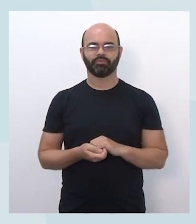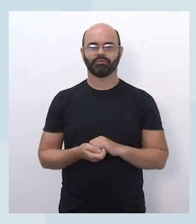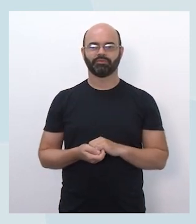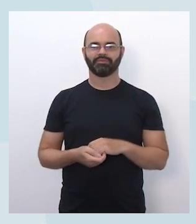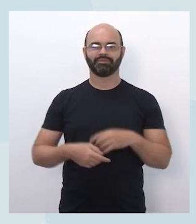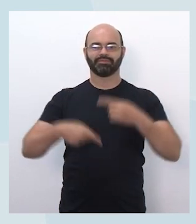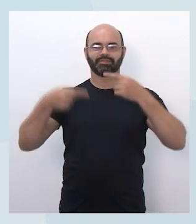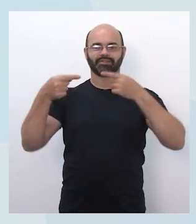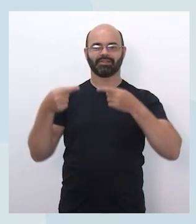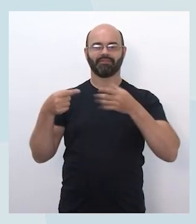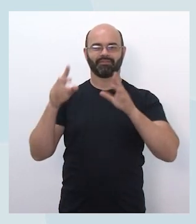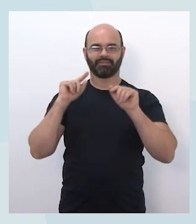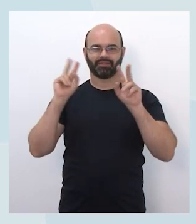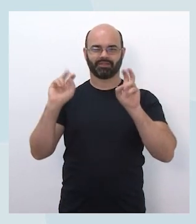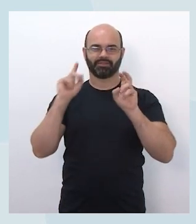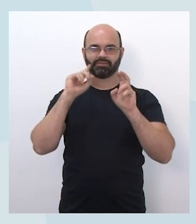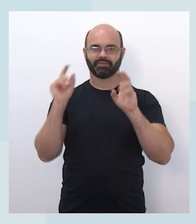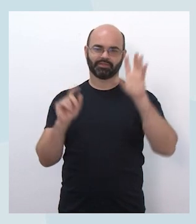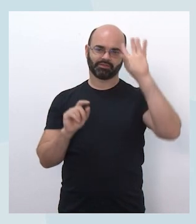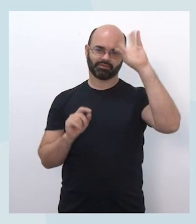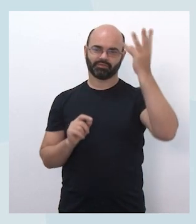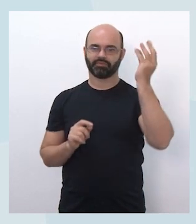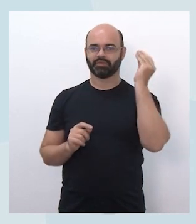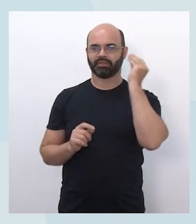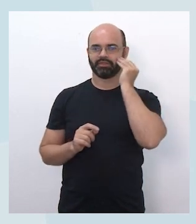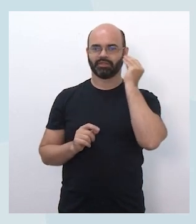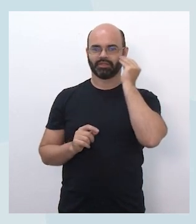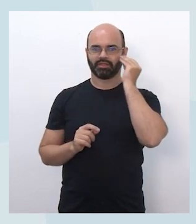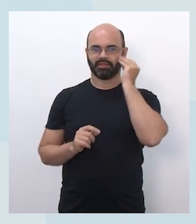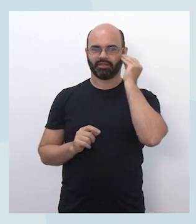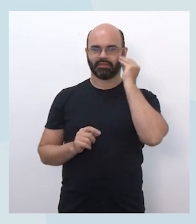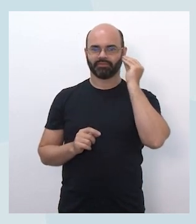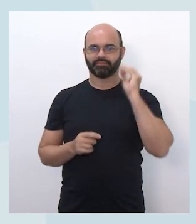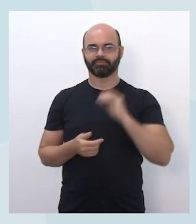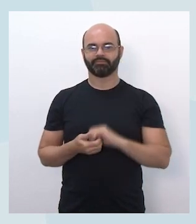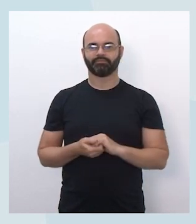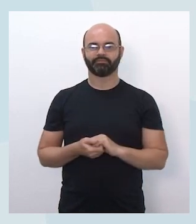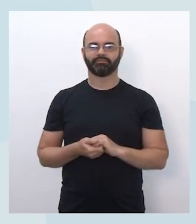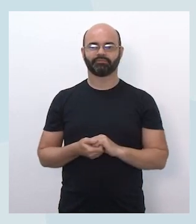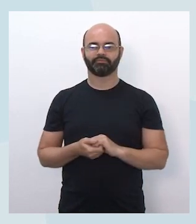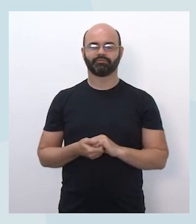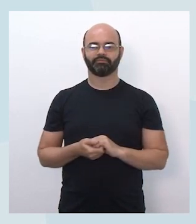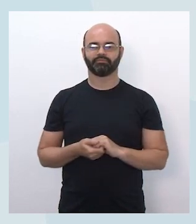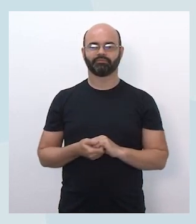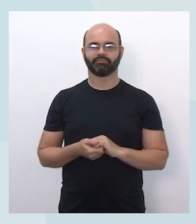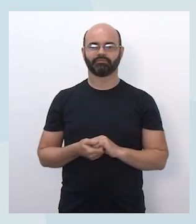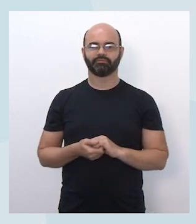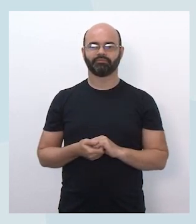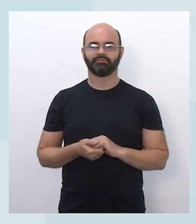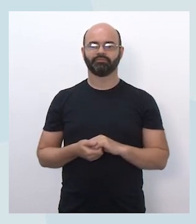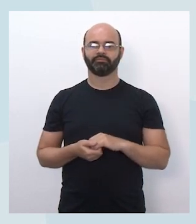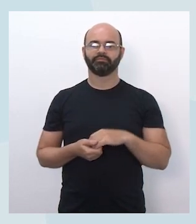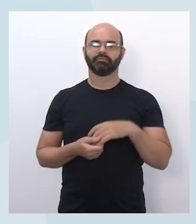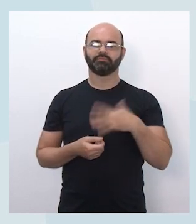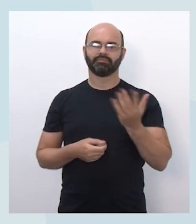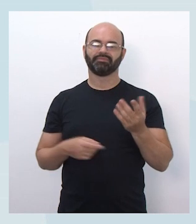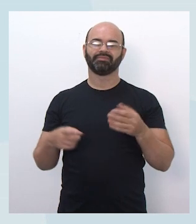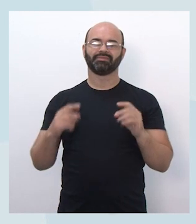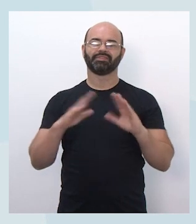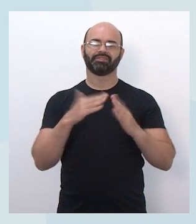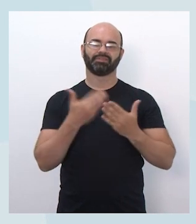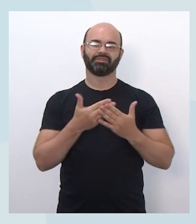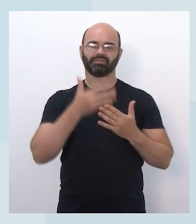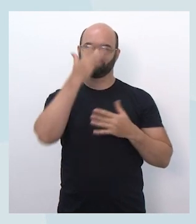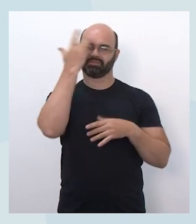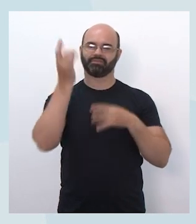resolver, ou pelo menos incidir sobre. Então, a gente tem essa questão do aumento da evasão escolar, depois